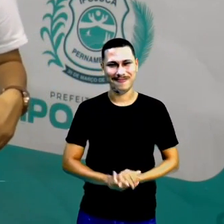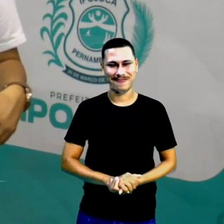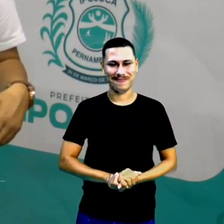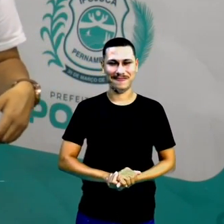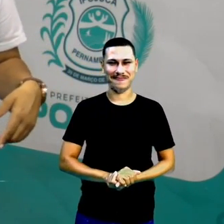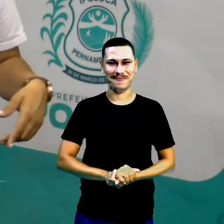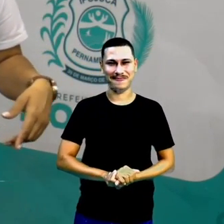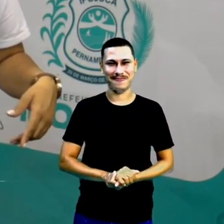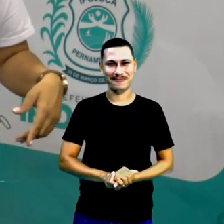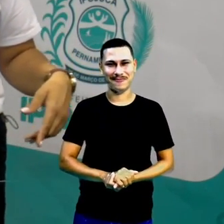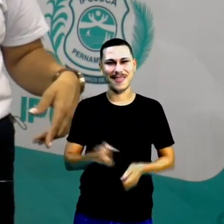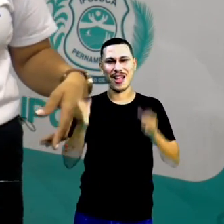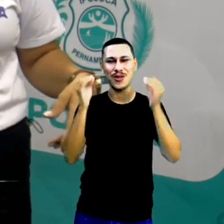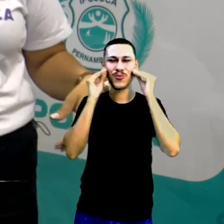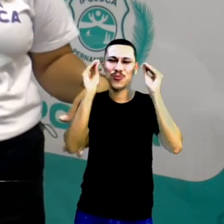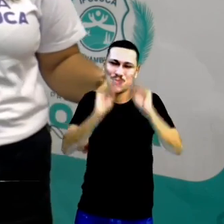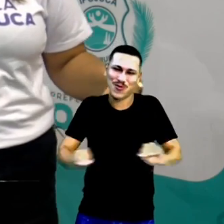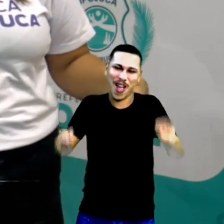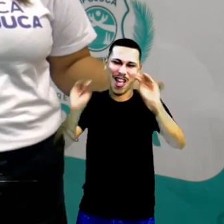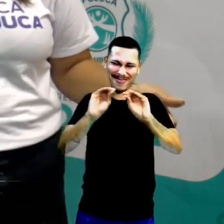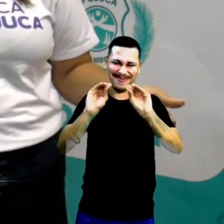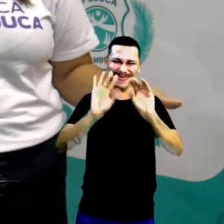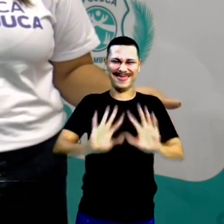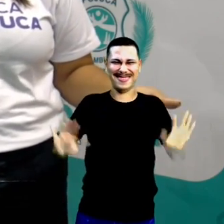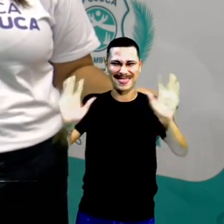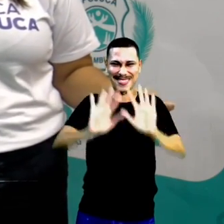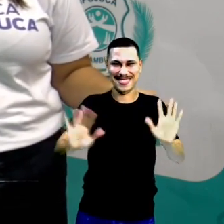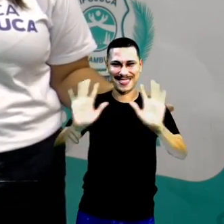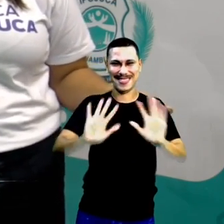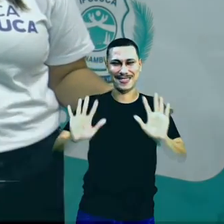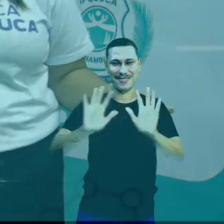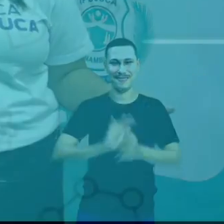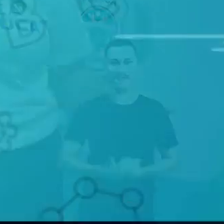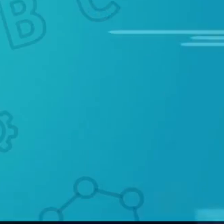próxima aulinha. Beijos. Beijo, amores.